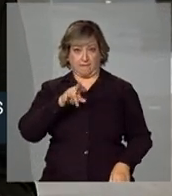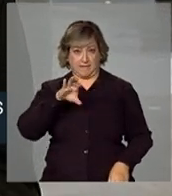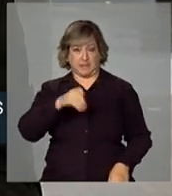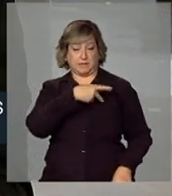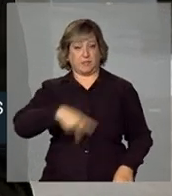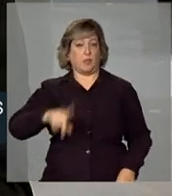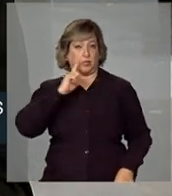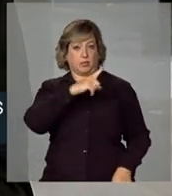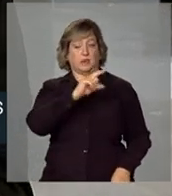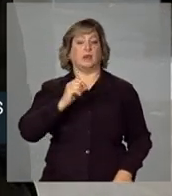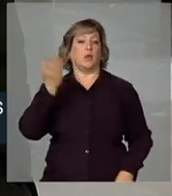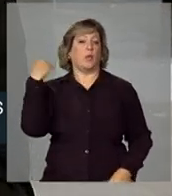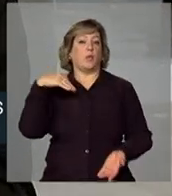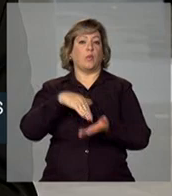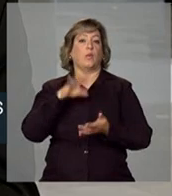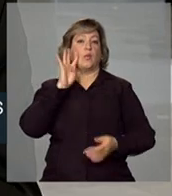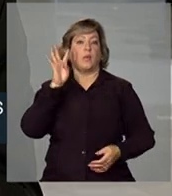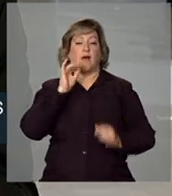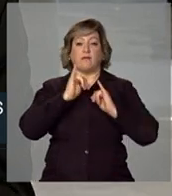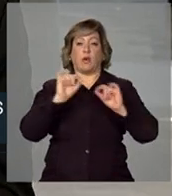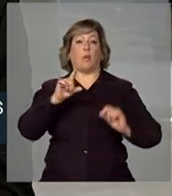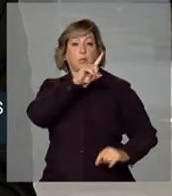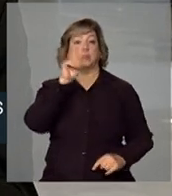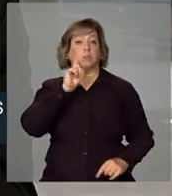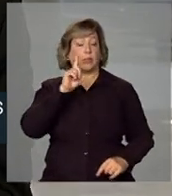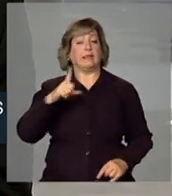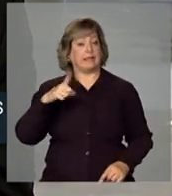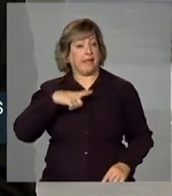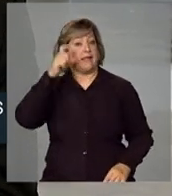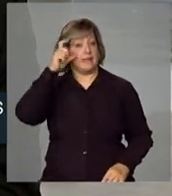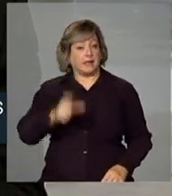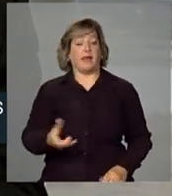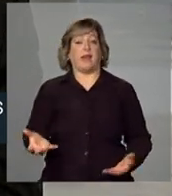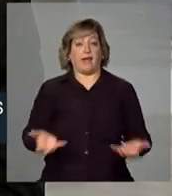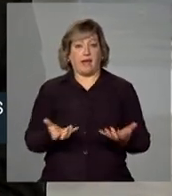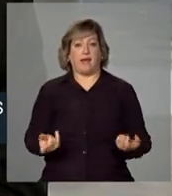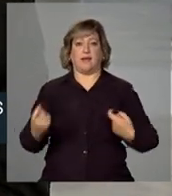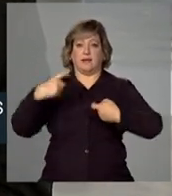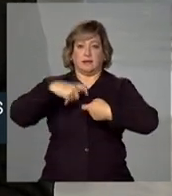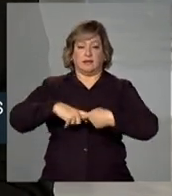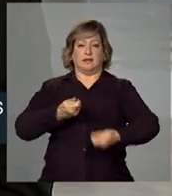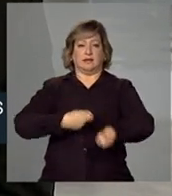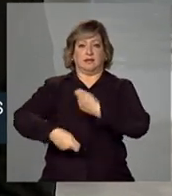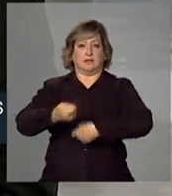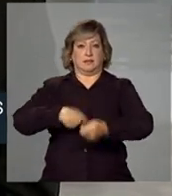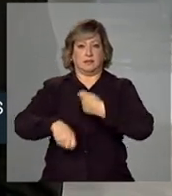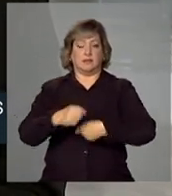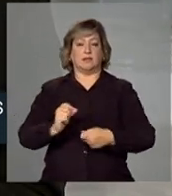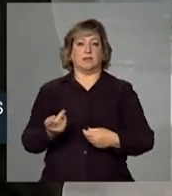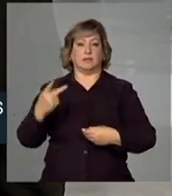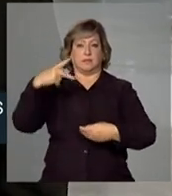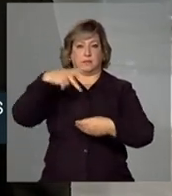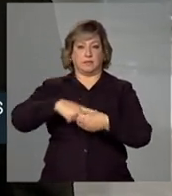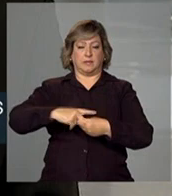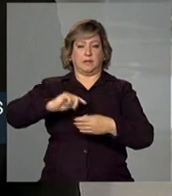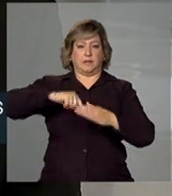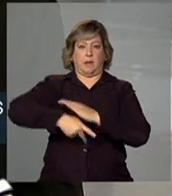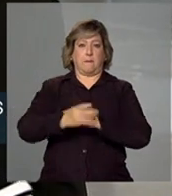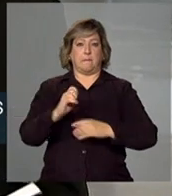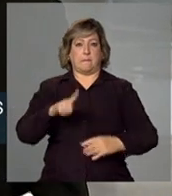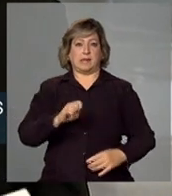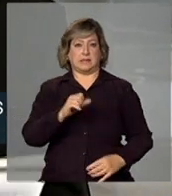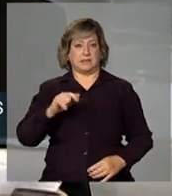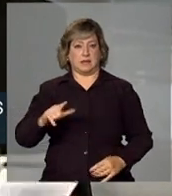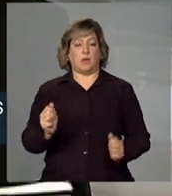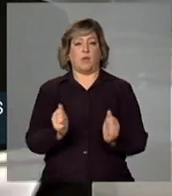Rio de Janeiro, declarou que os Estados Unidos têm interesse de investir na exploração de petróleo na camada pré-sal a